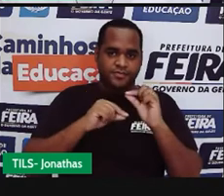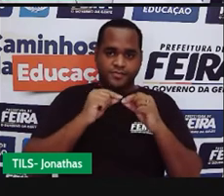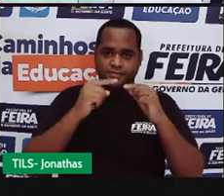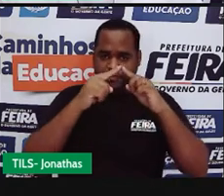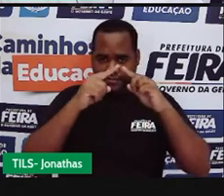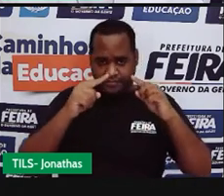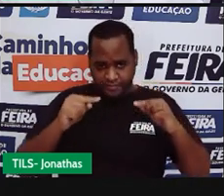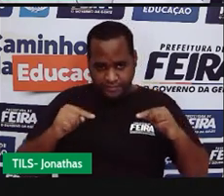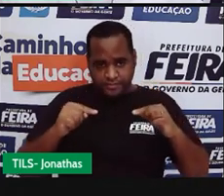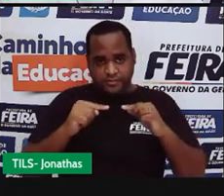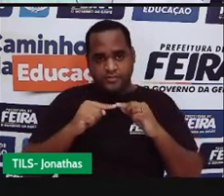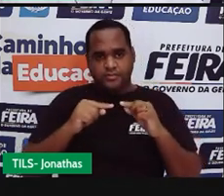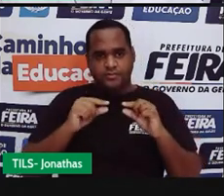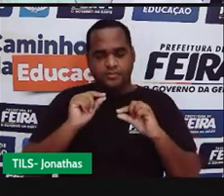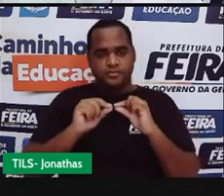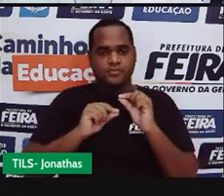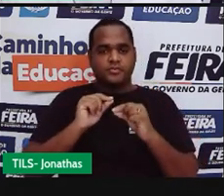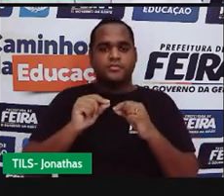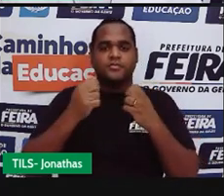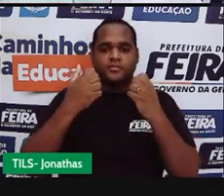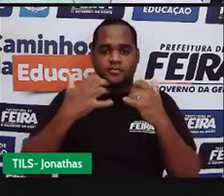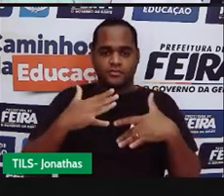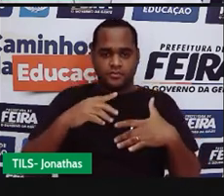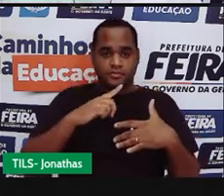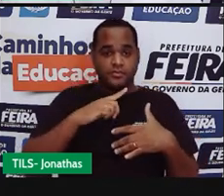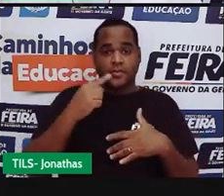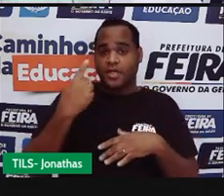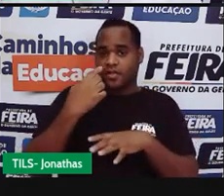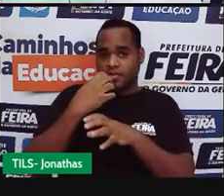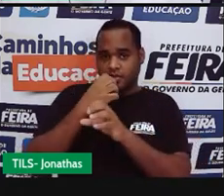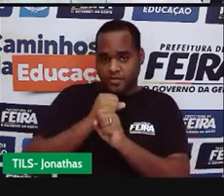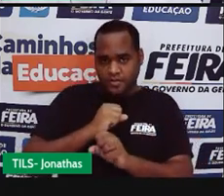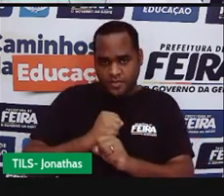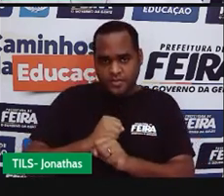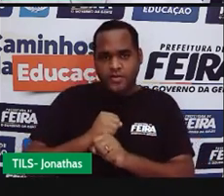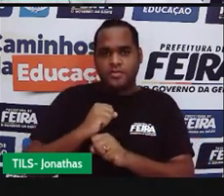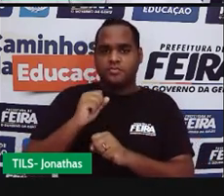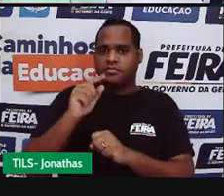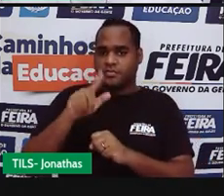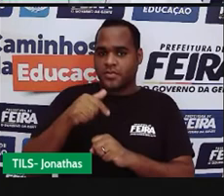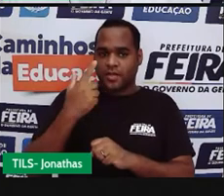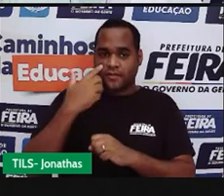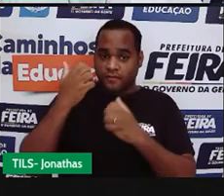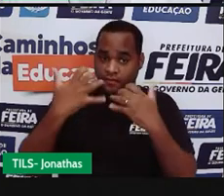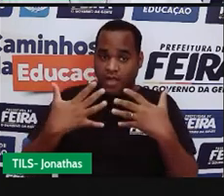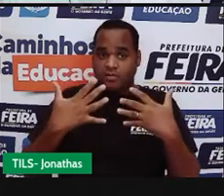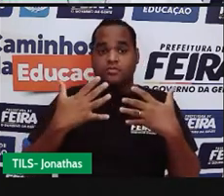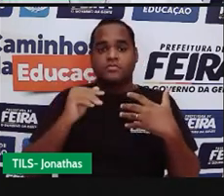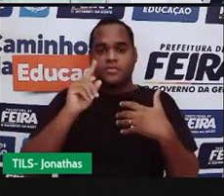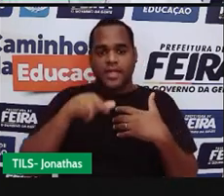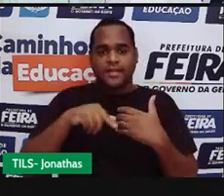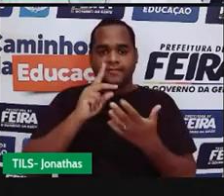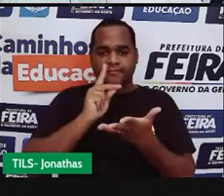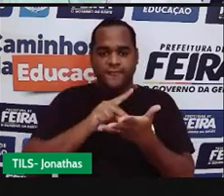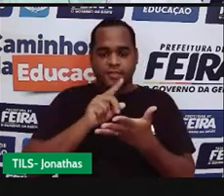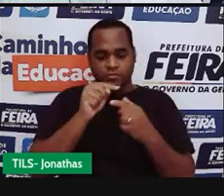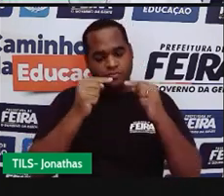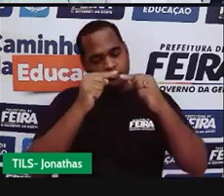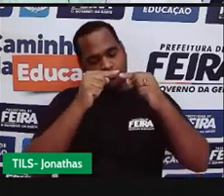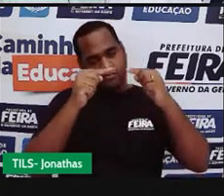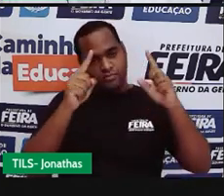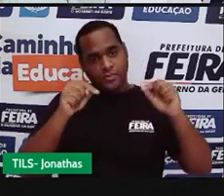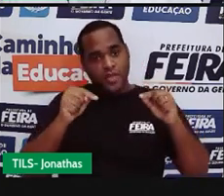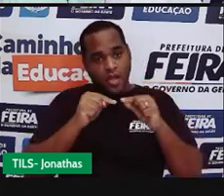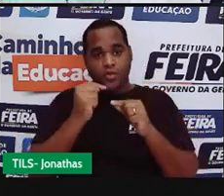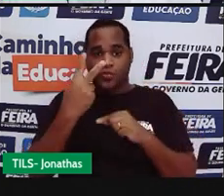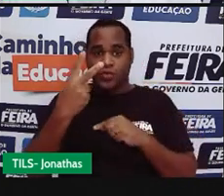triângulo? A condição de existência é a soma das medidas de dois lados